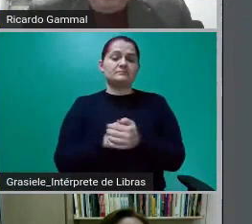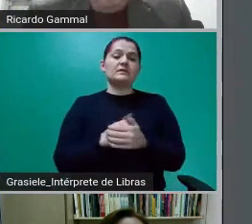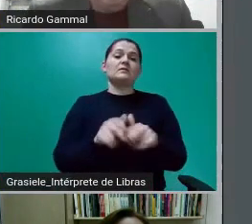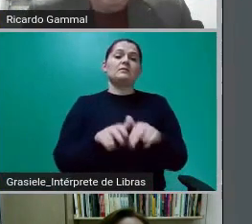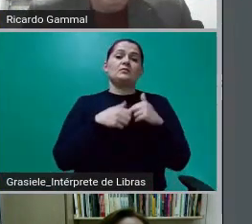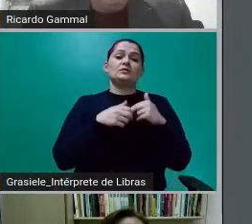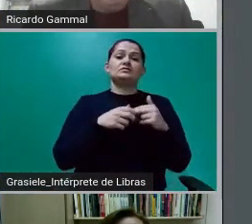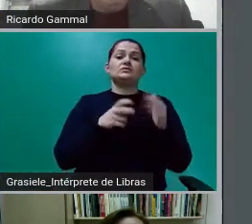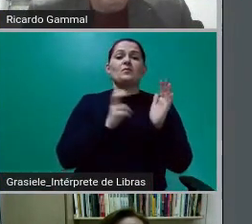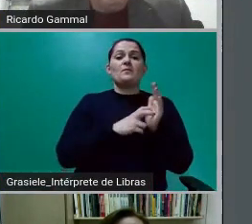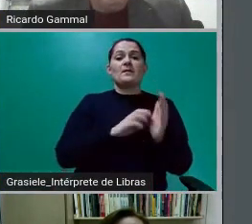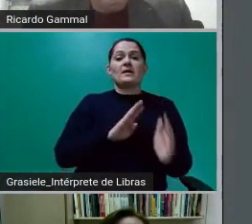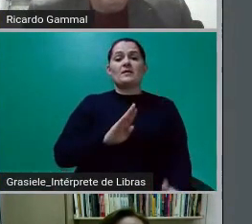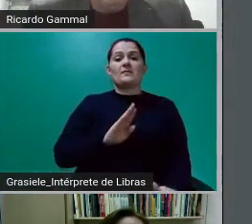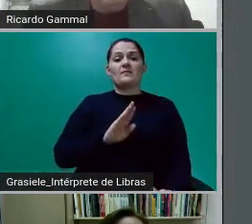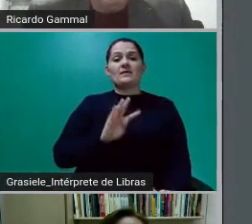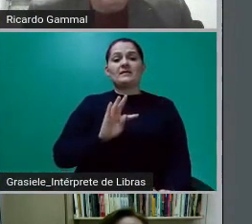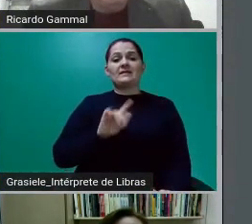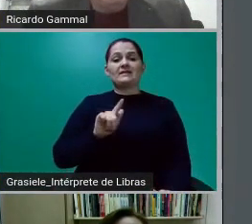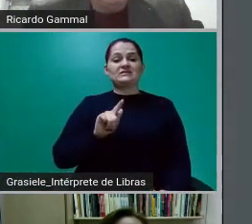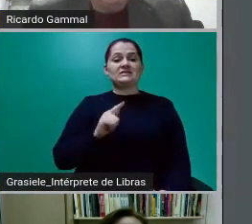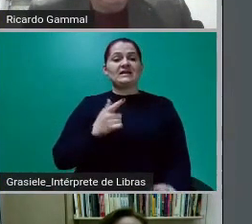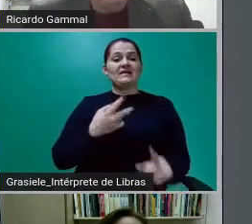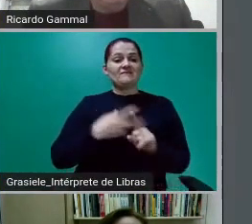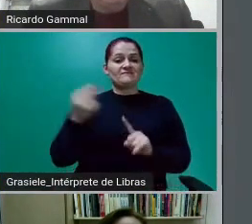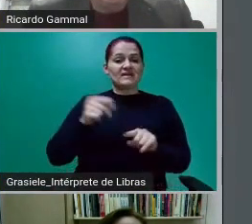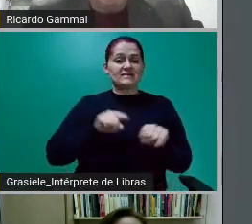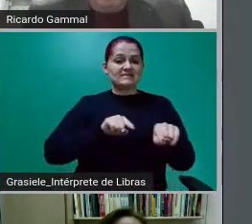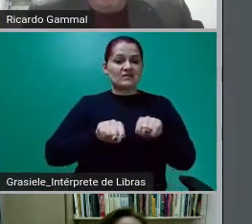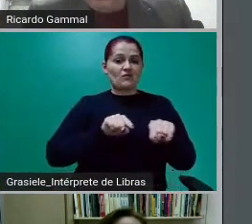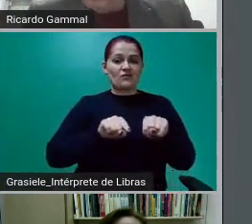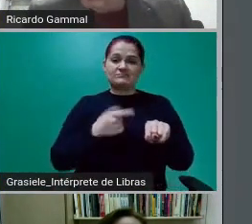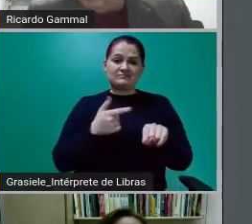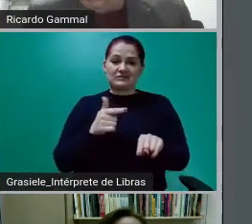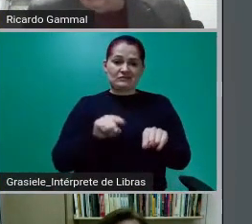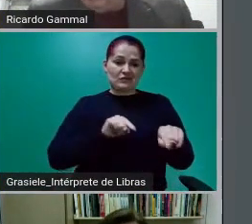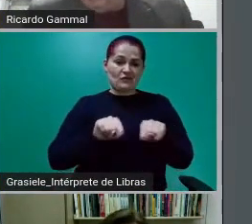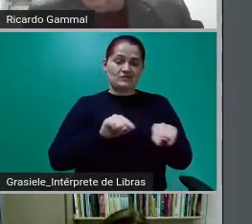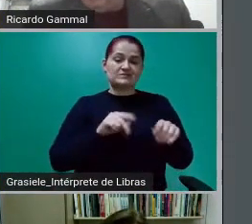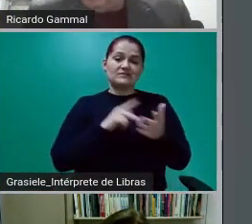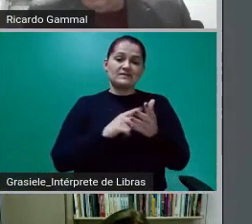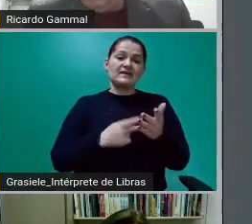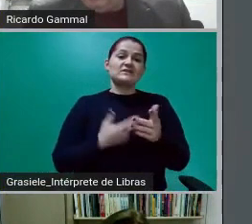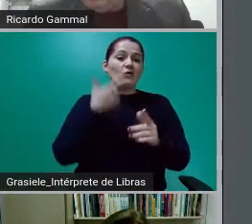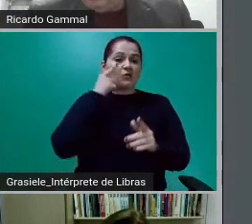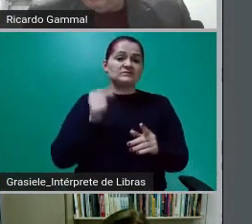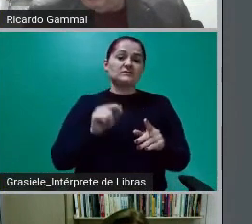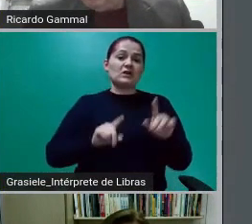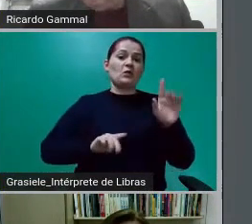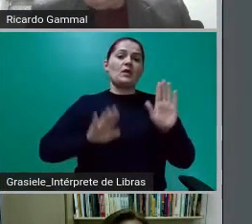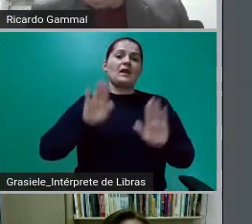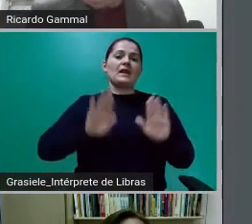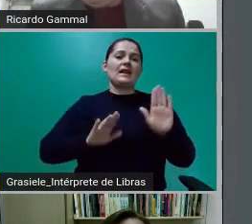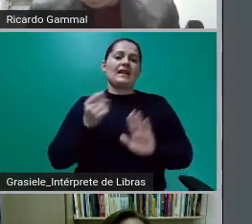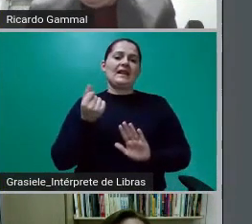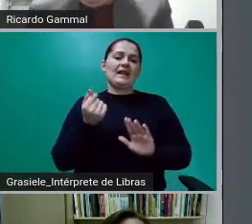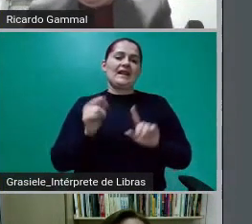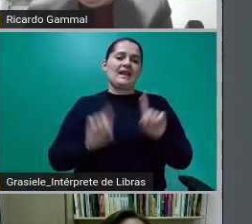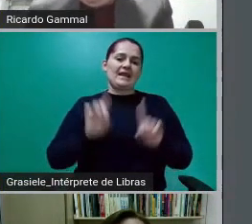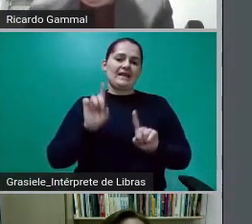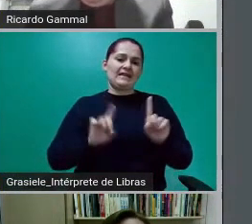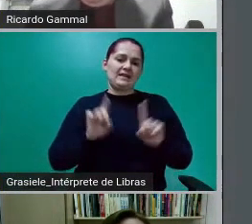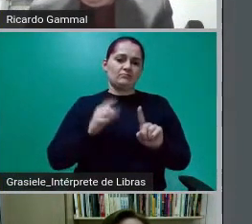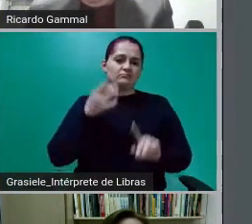BTG ganhou a concorrência, não, o leilão presencial para fazer esse serviço. Na hora